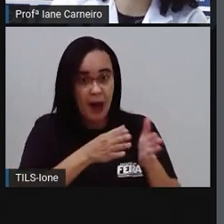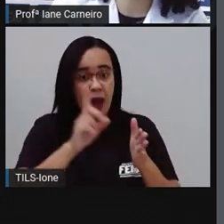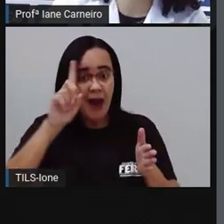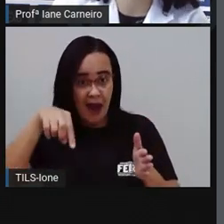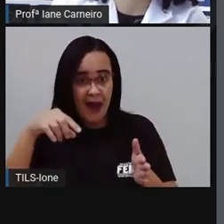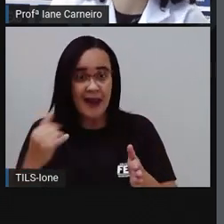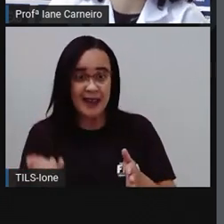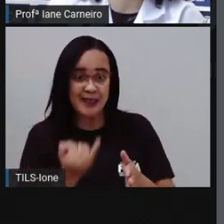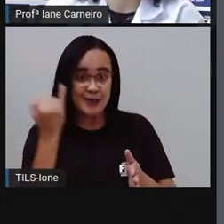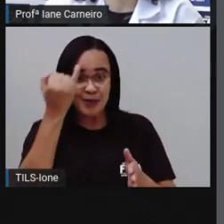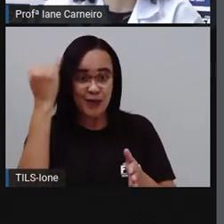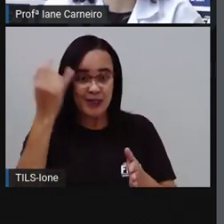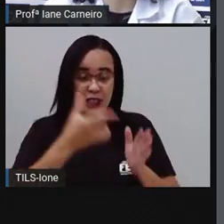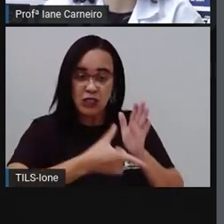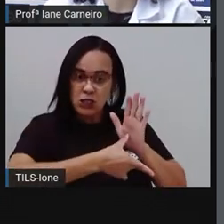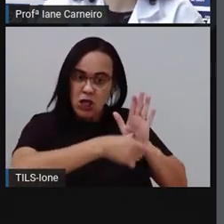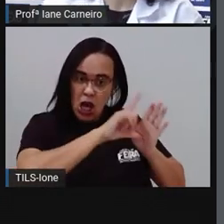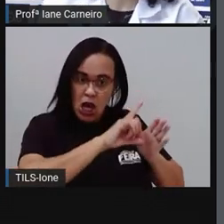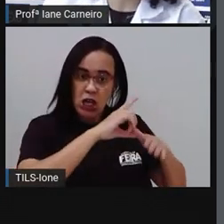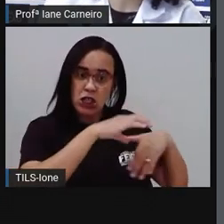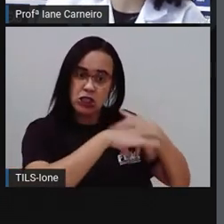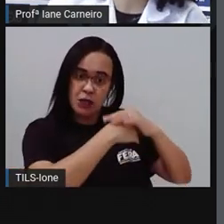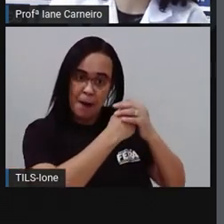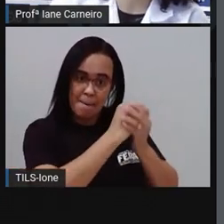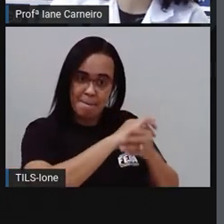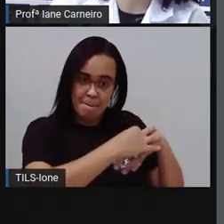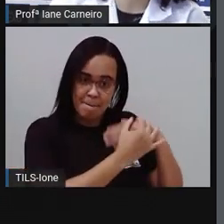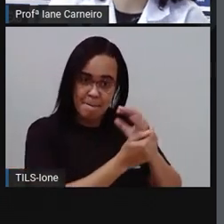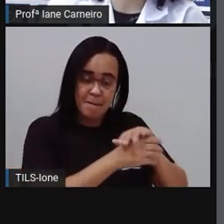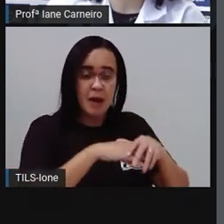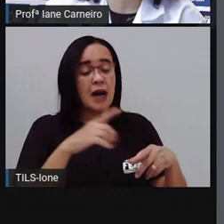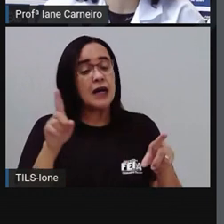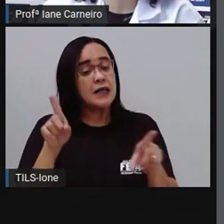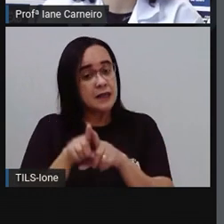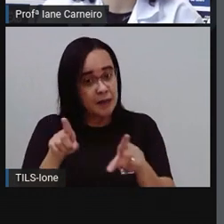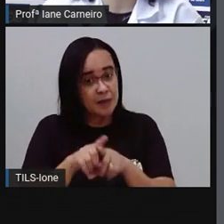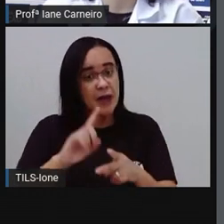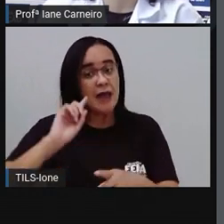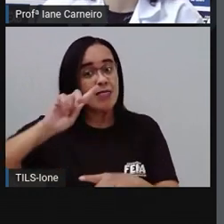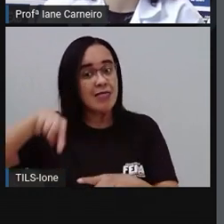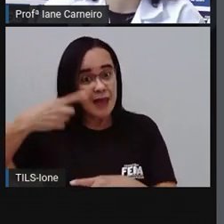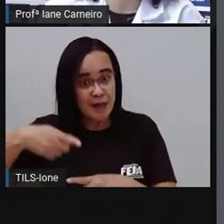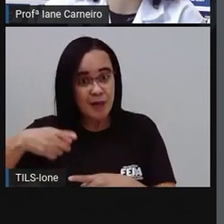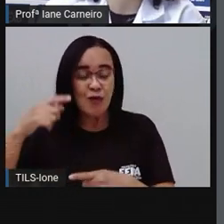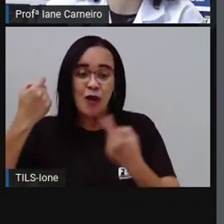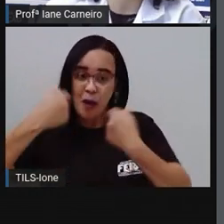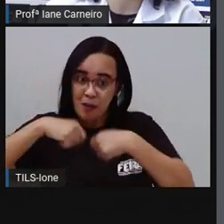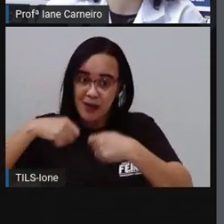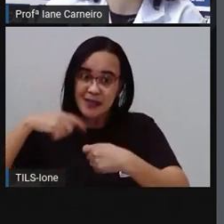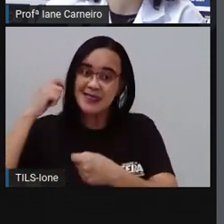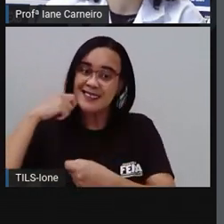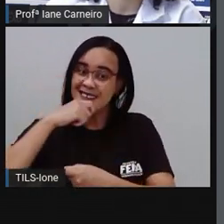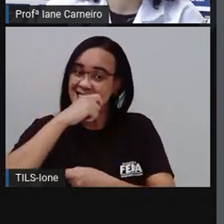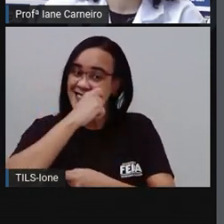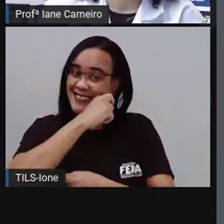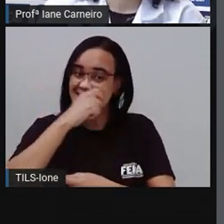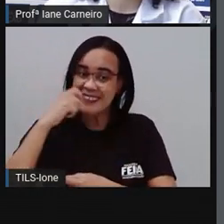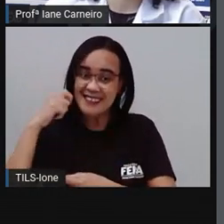Antes devemos lavar as mãozinhas e depois devemos escovar os dentinhos. Olha o lanchinho aqui.